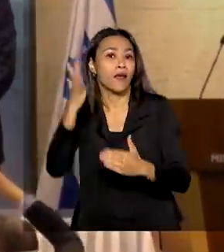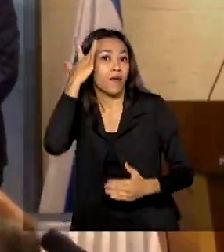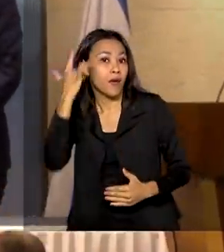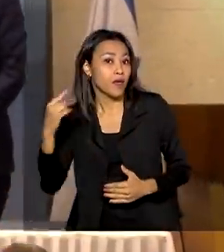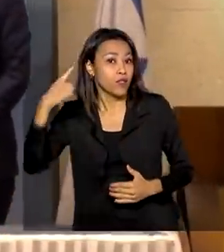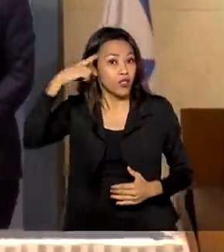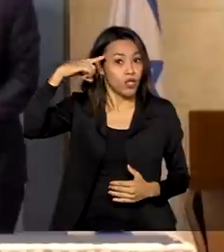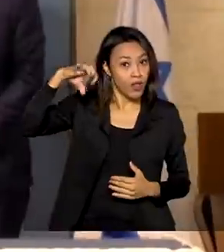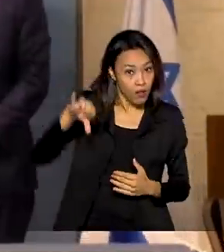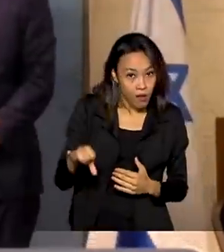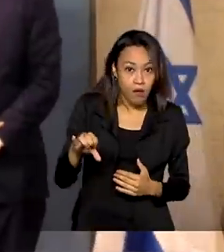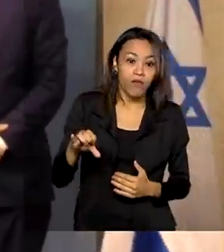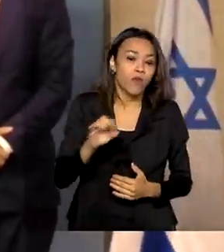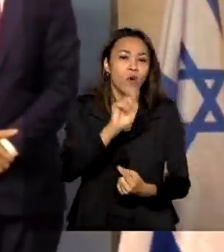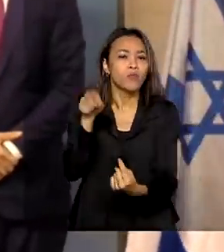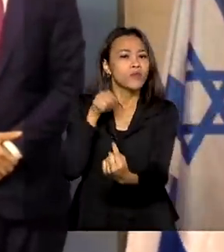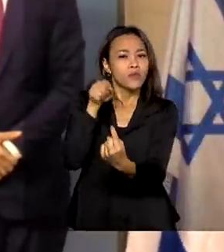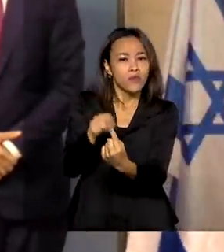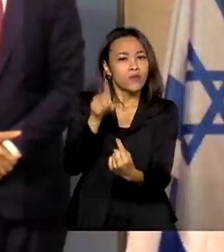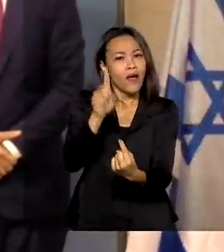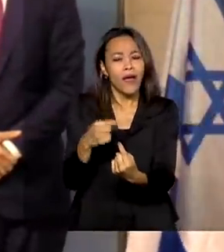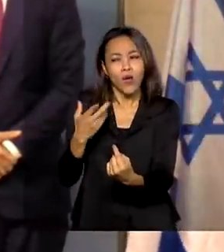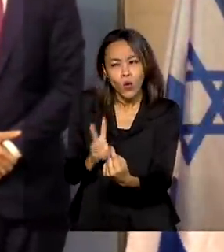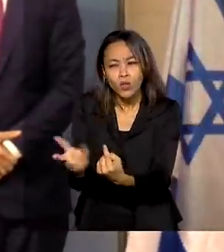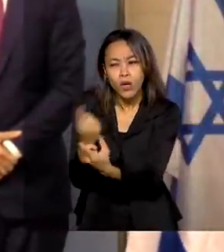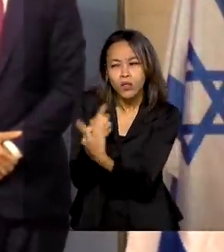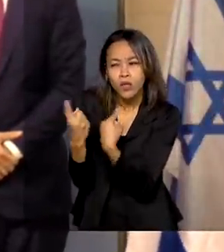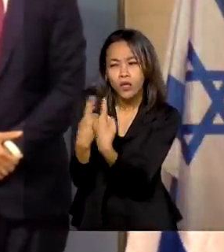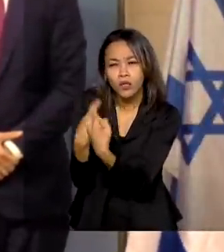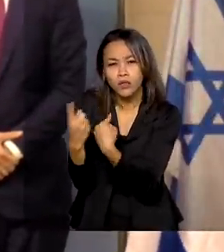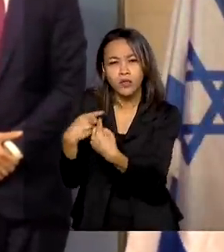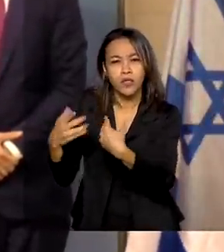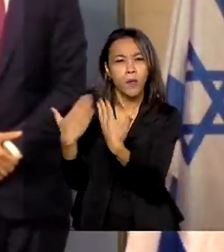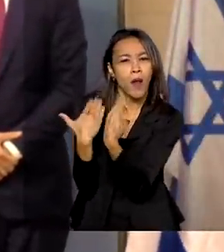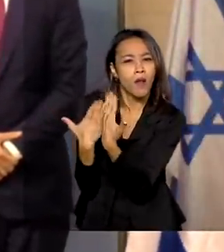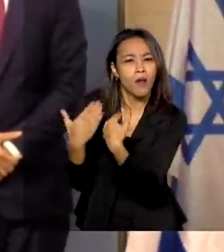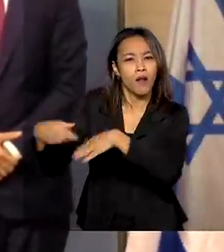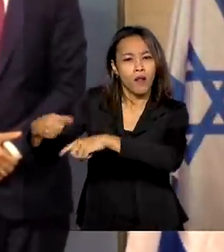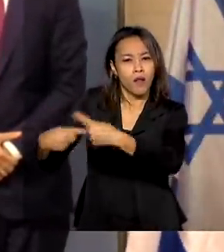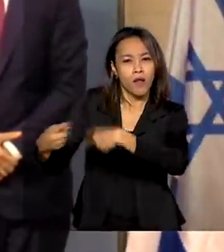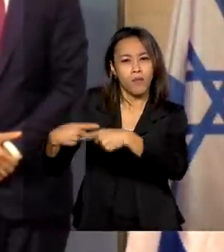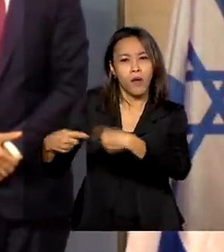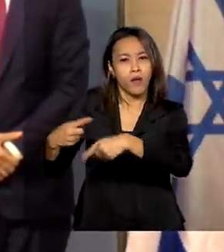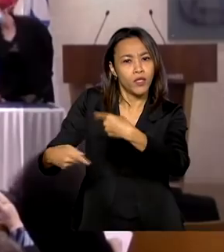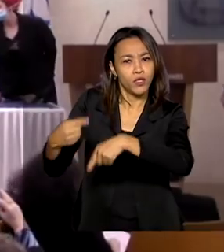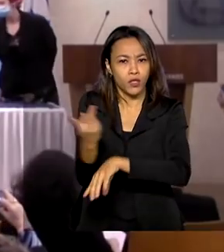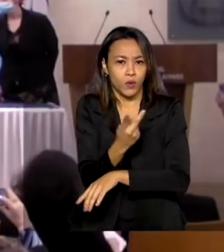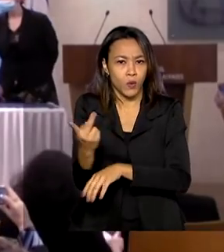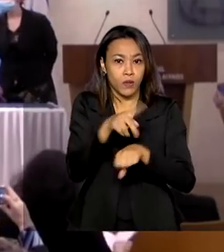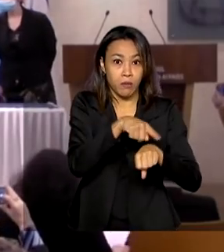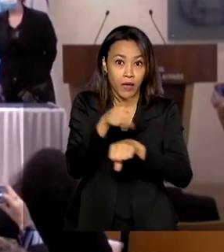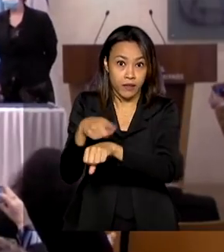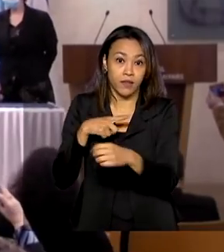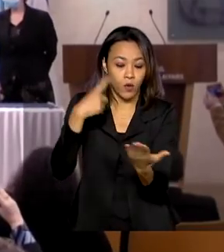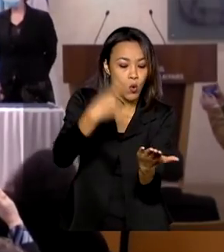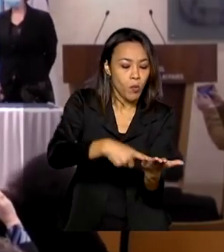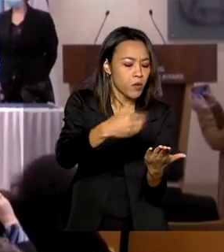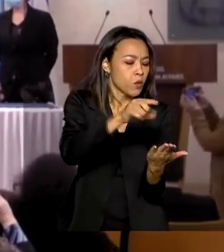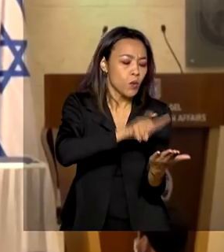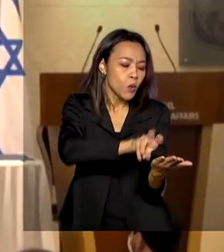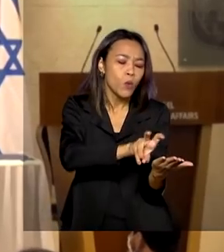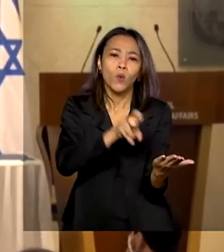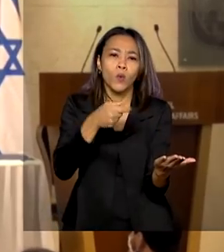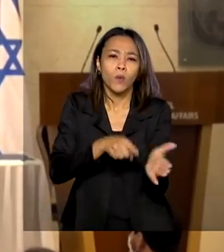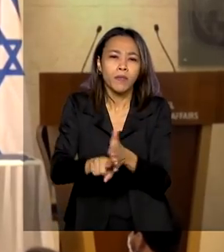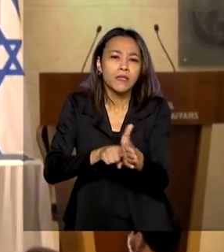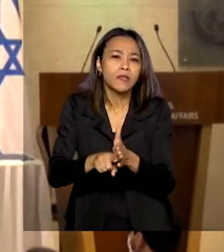de março. O objetivo é dar seguimento ao diálogo político entre os dois países. Na agenda está a cooperação no desenvolvimento